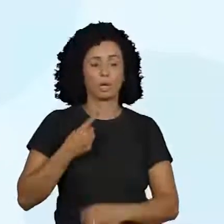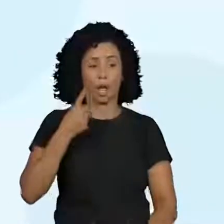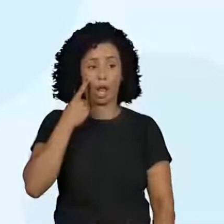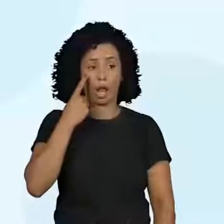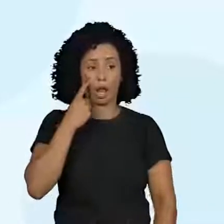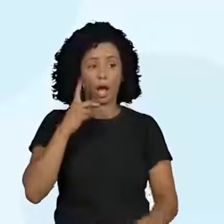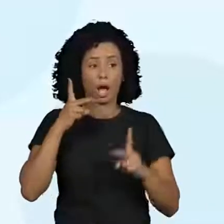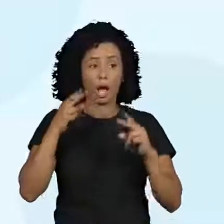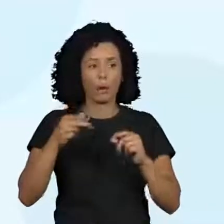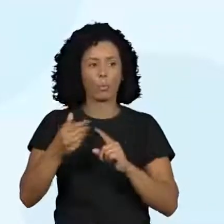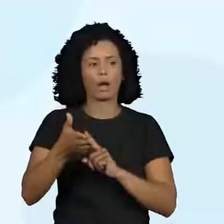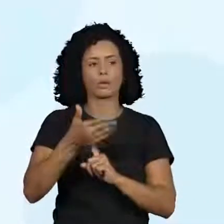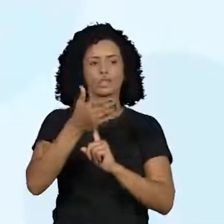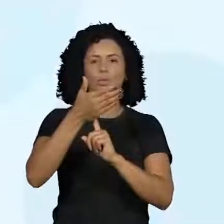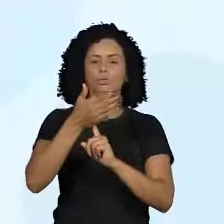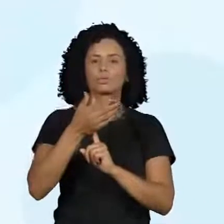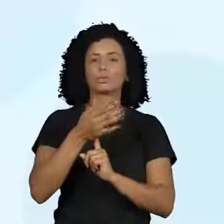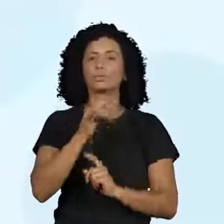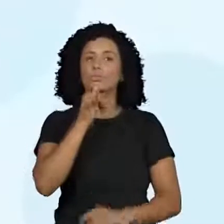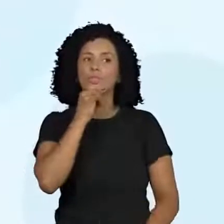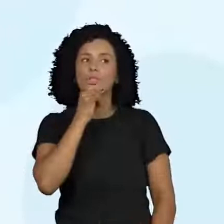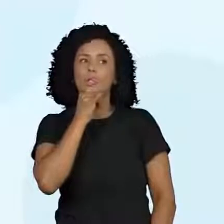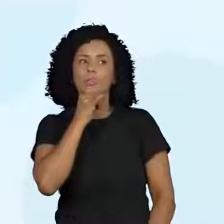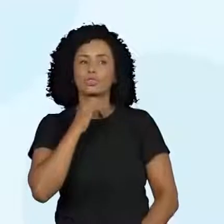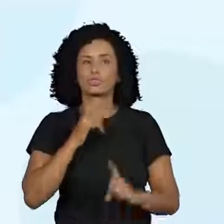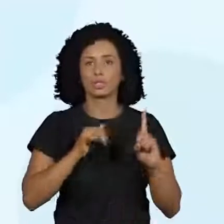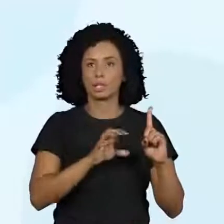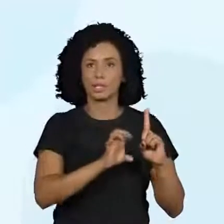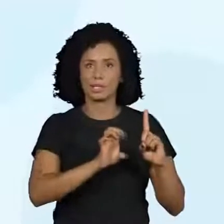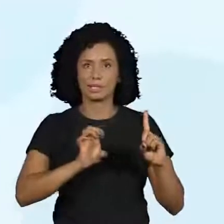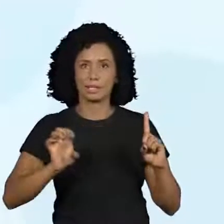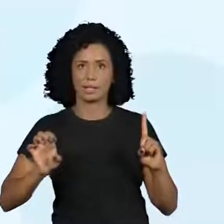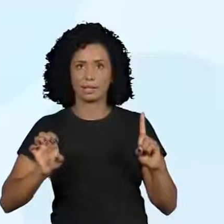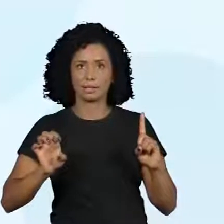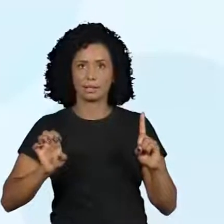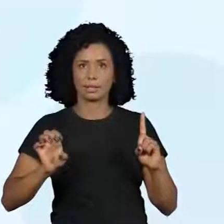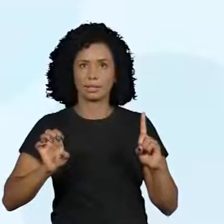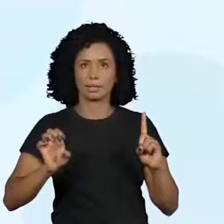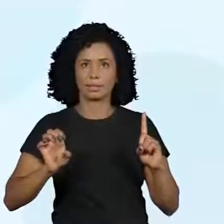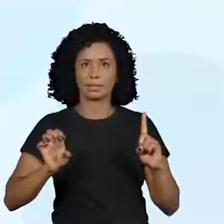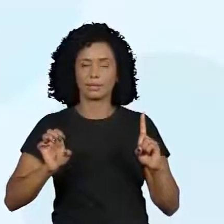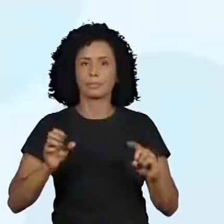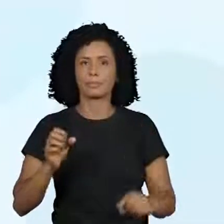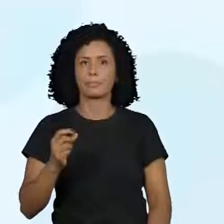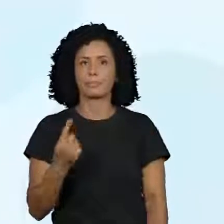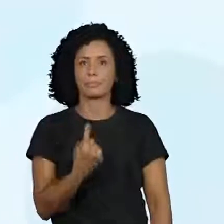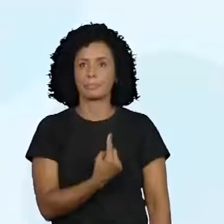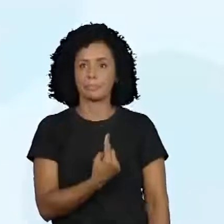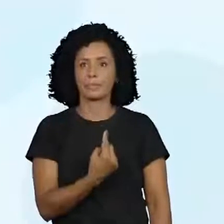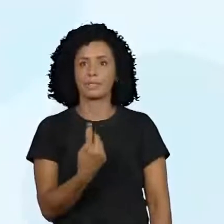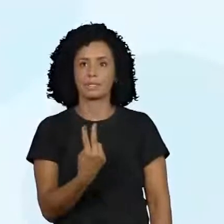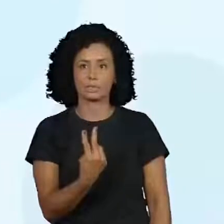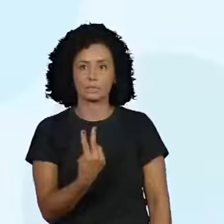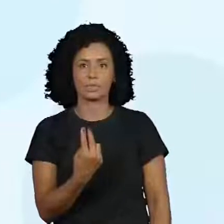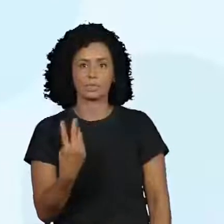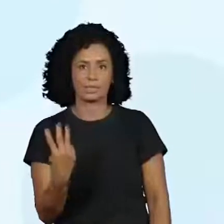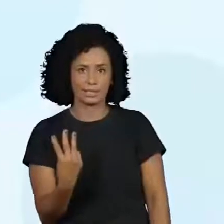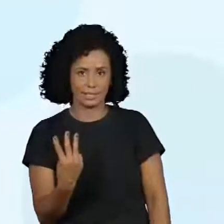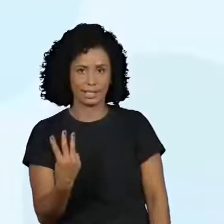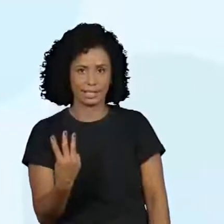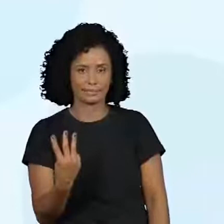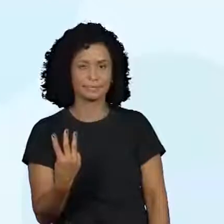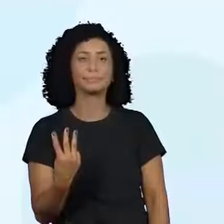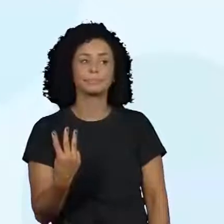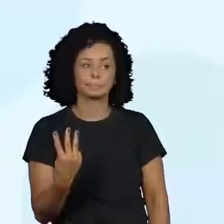de tecnologia, ó. Da direita para a esquerda. Primeira, segunda e terceira. Das unidades simples.